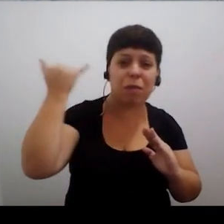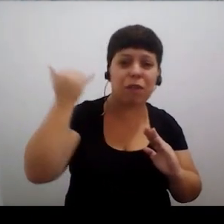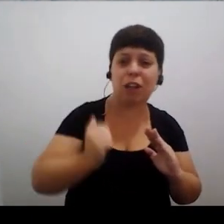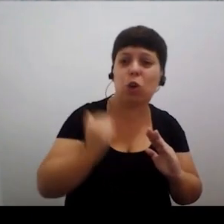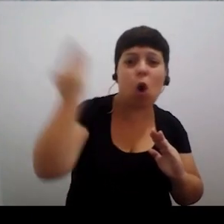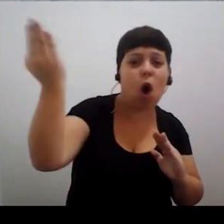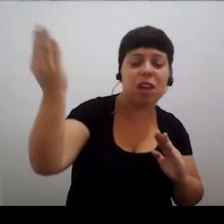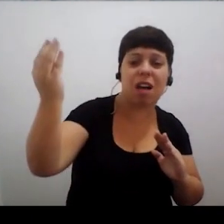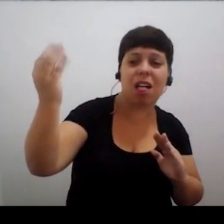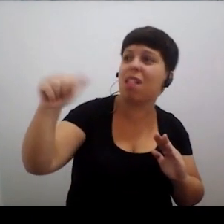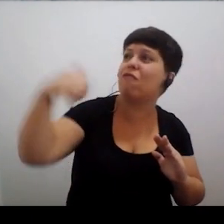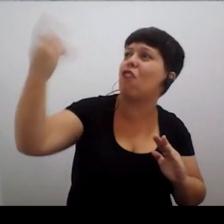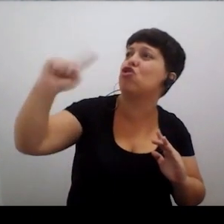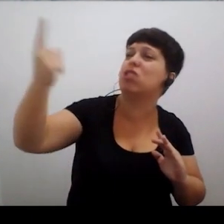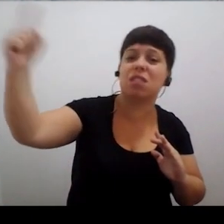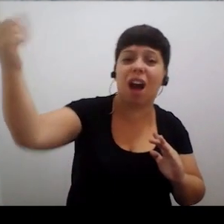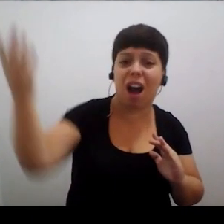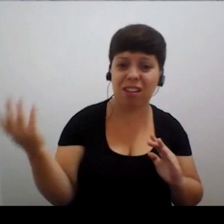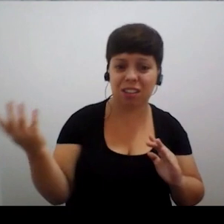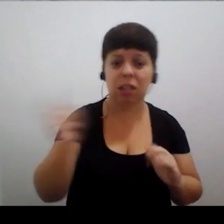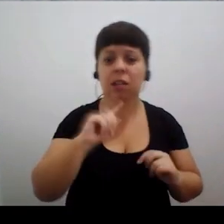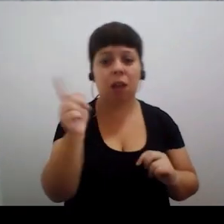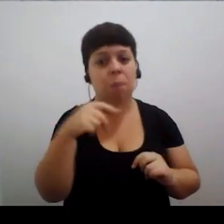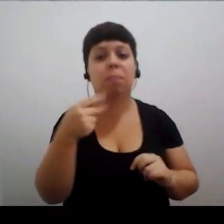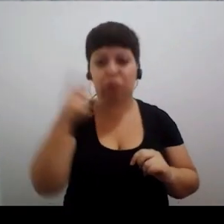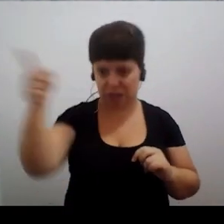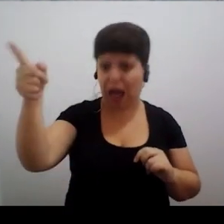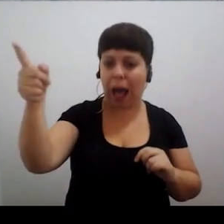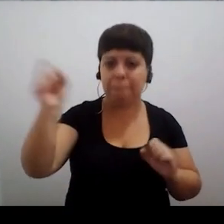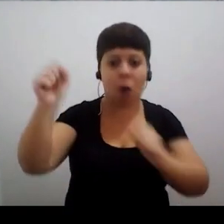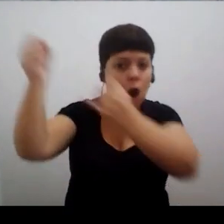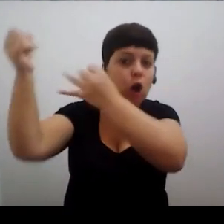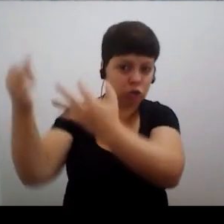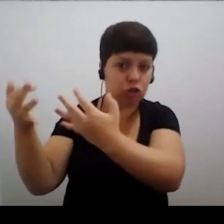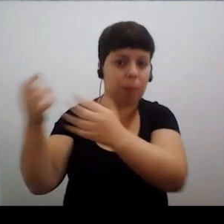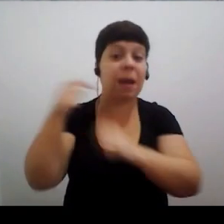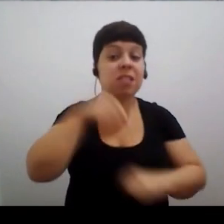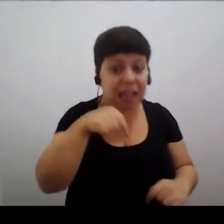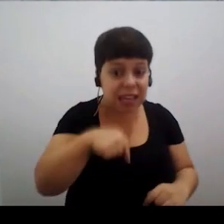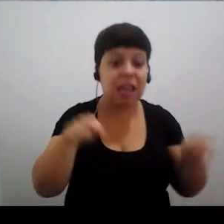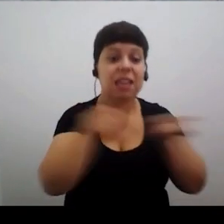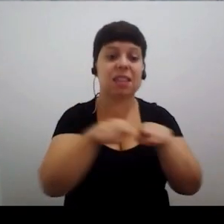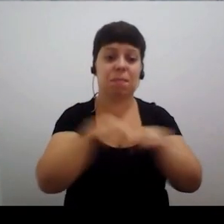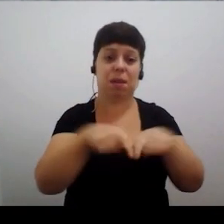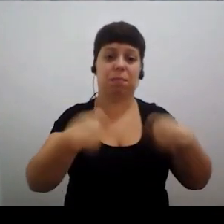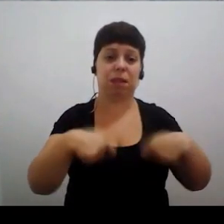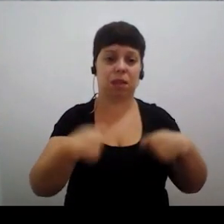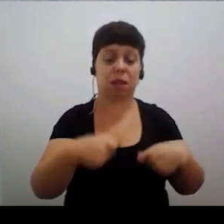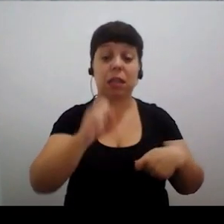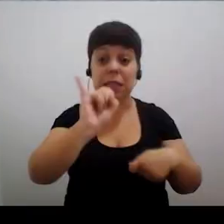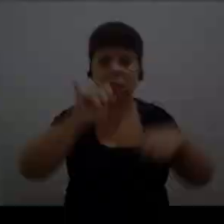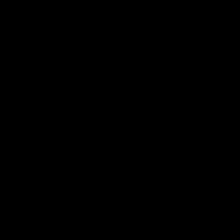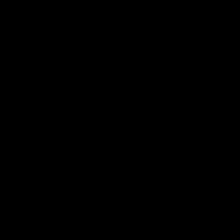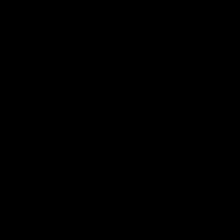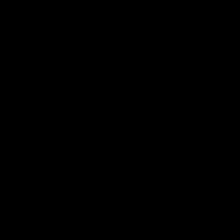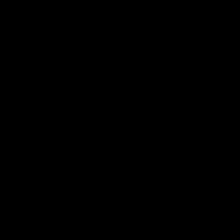e aí o pessoal está querendo me falar de minhas coisas completamente distantes, sabe? E não, eu acho que a gente tem que falar sobre isso e sobre aqui também, sobre lá